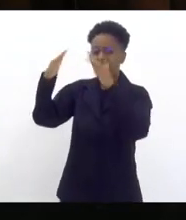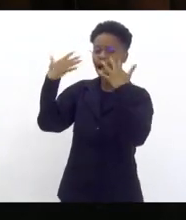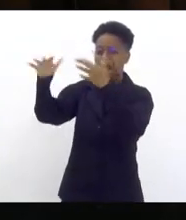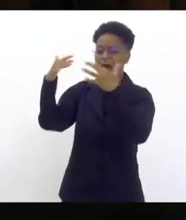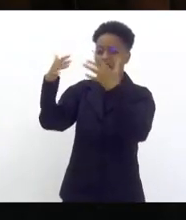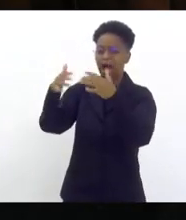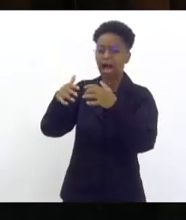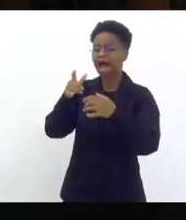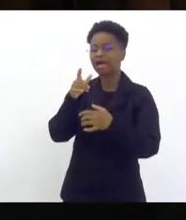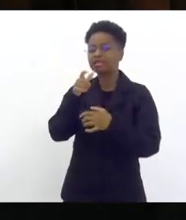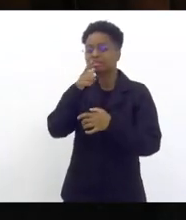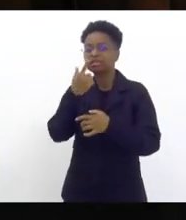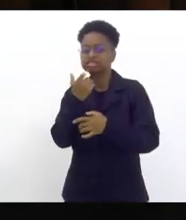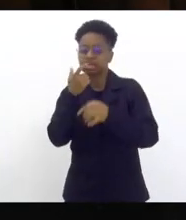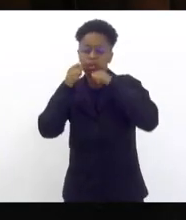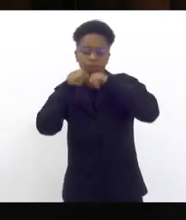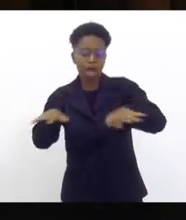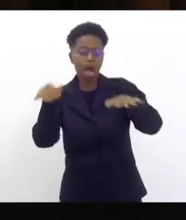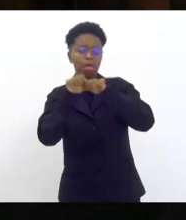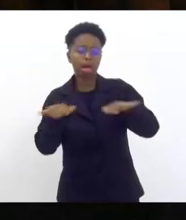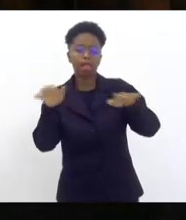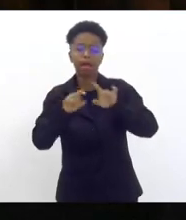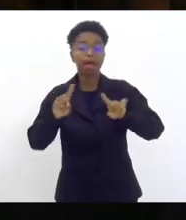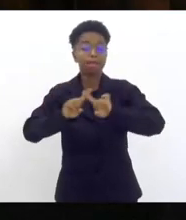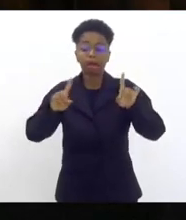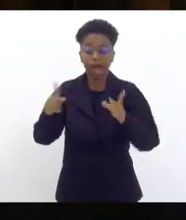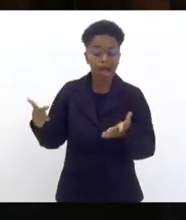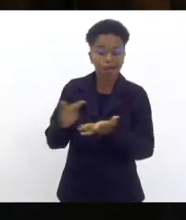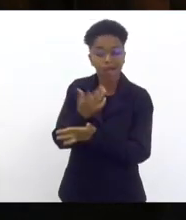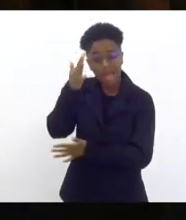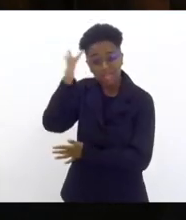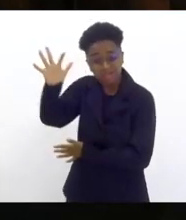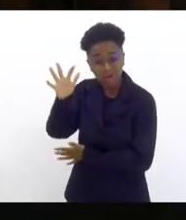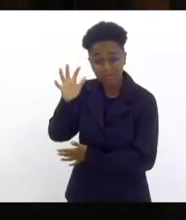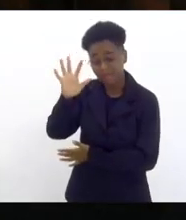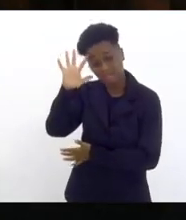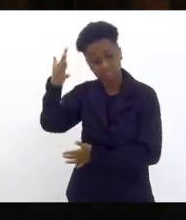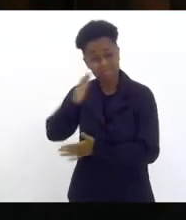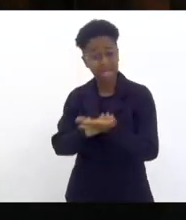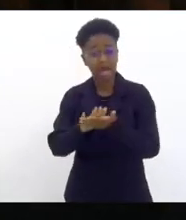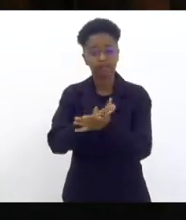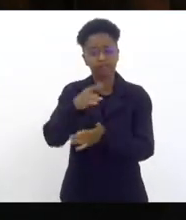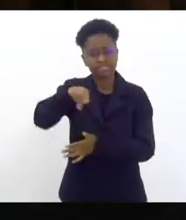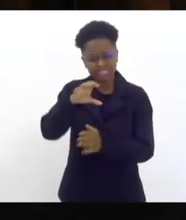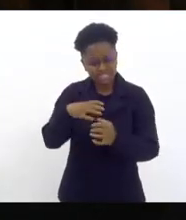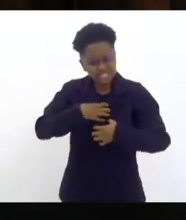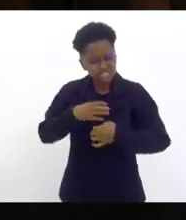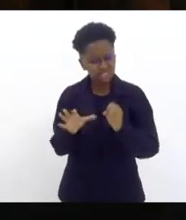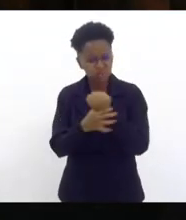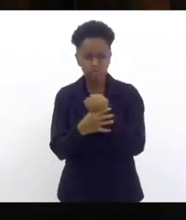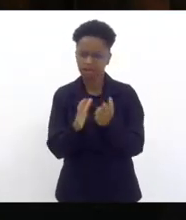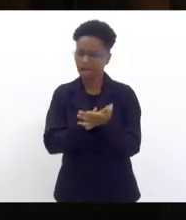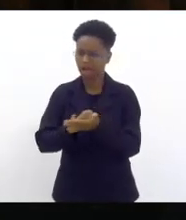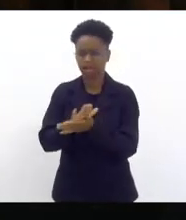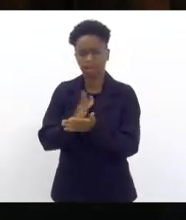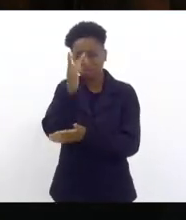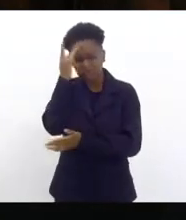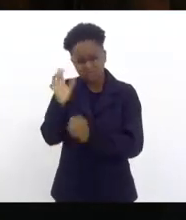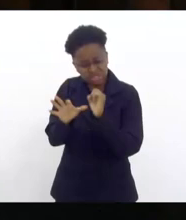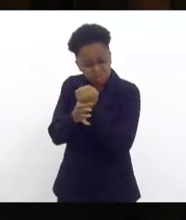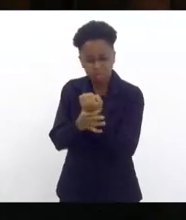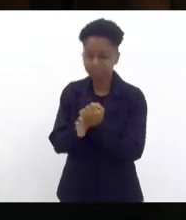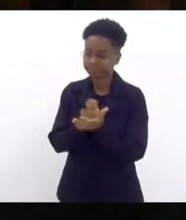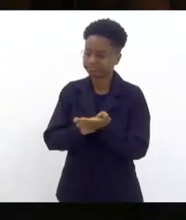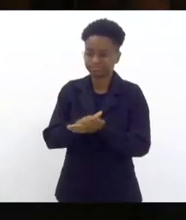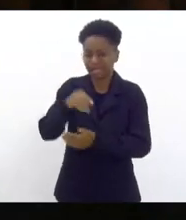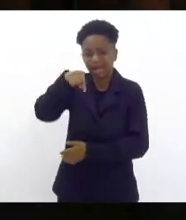sangue jorrado no chão sem nenhuma efetividade você não vai se sentir mais seguro ninguém vai estar mais seguro no Estado